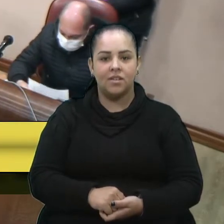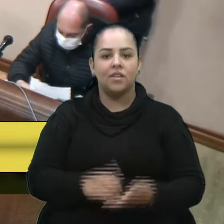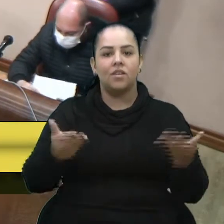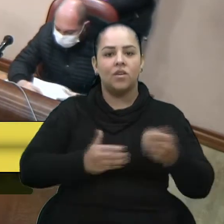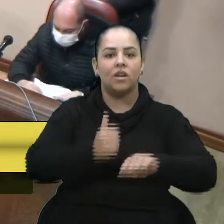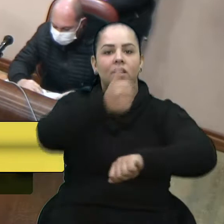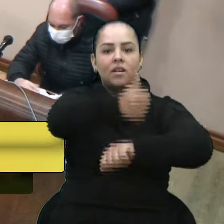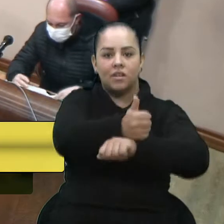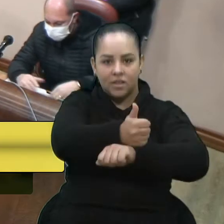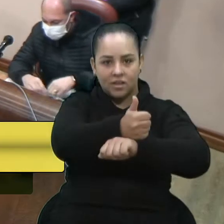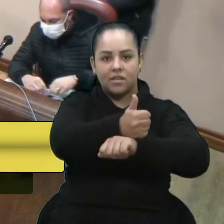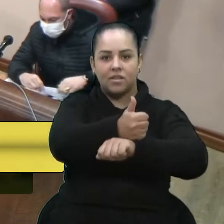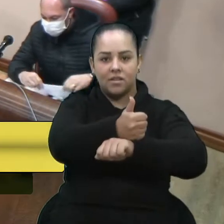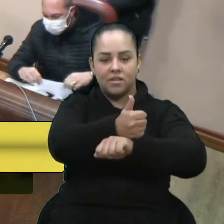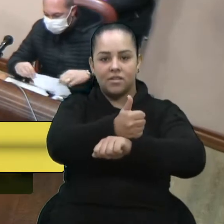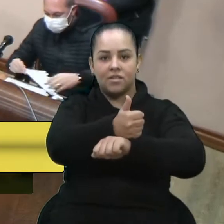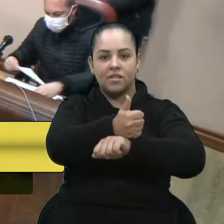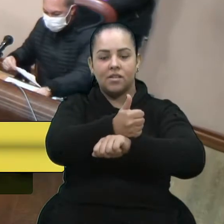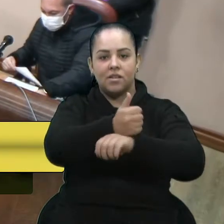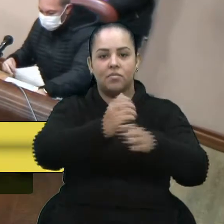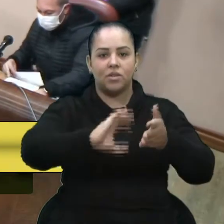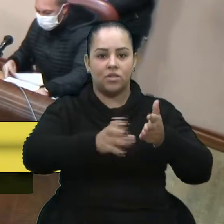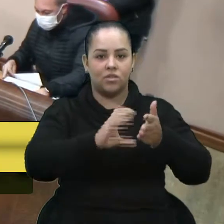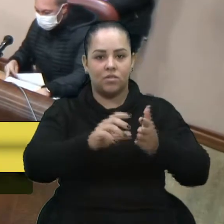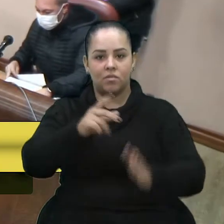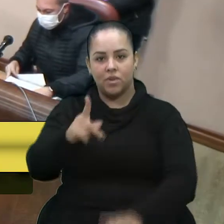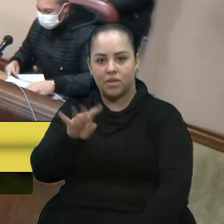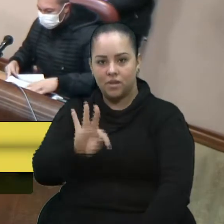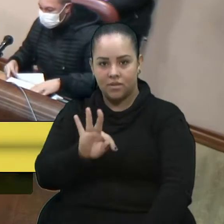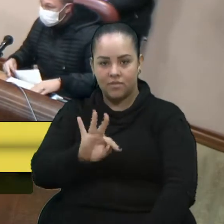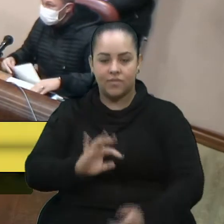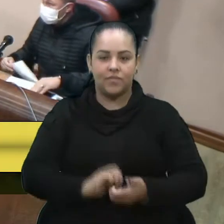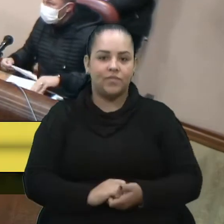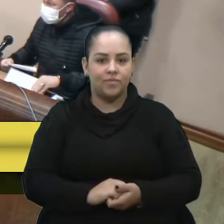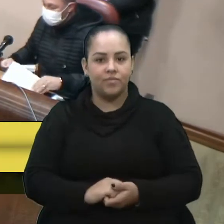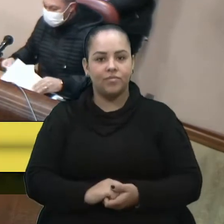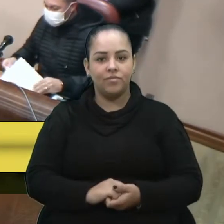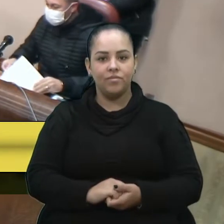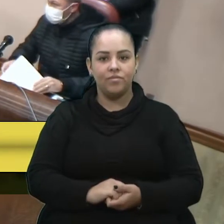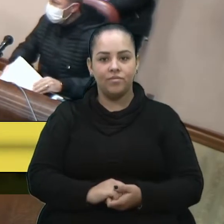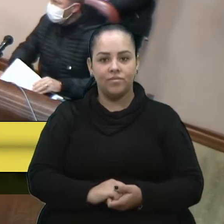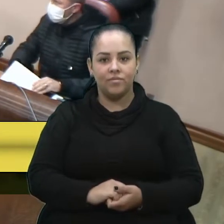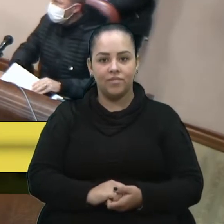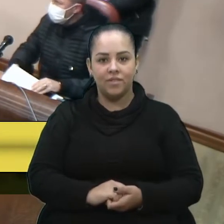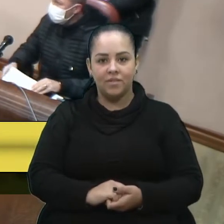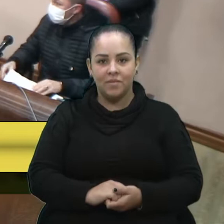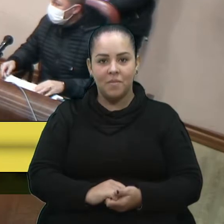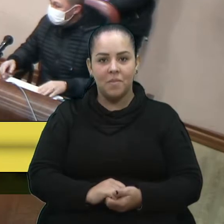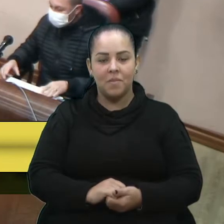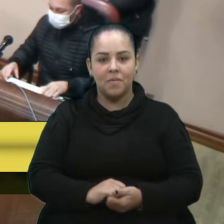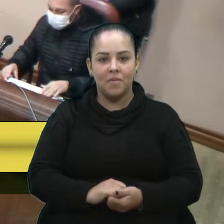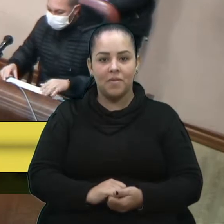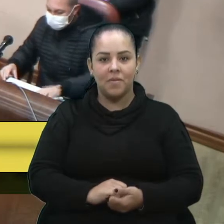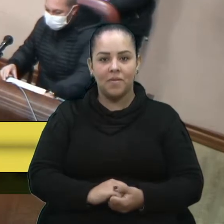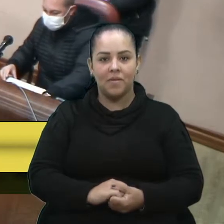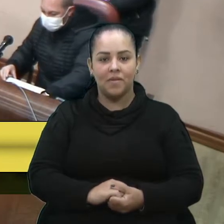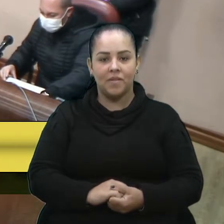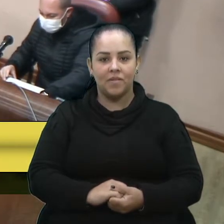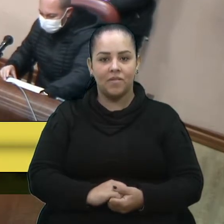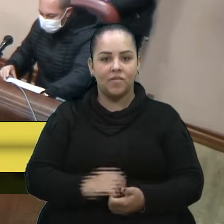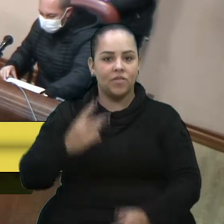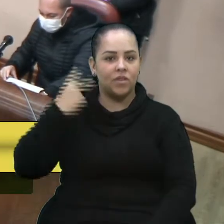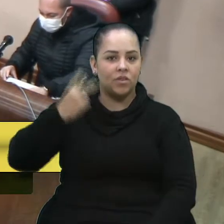Em declaração de líder da bancada do PT, com a palavra seria o Lucas. Isso,